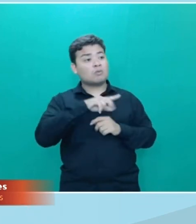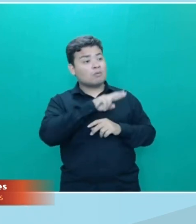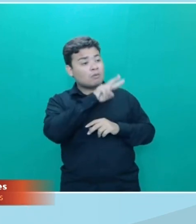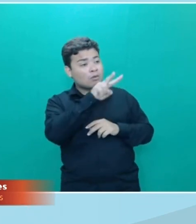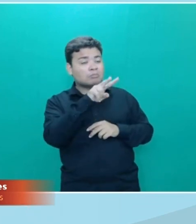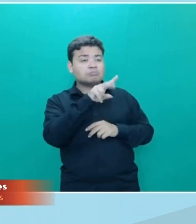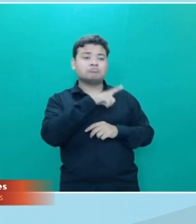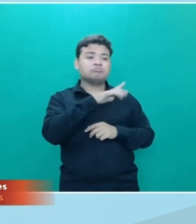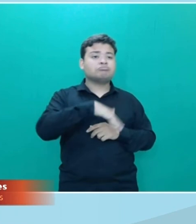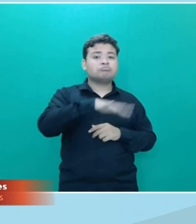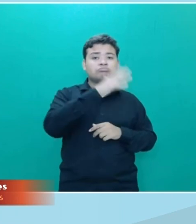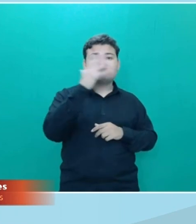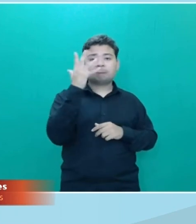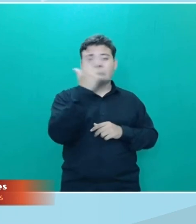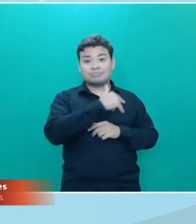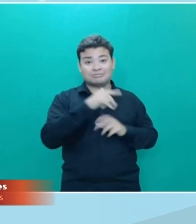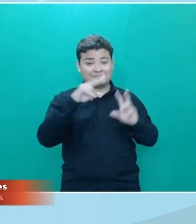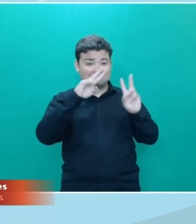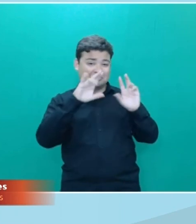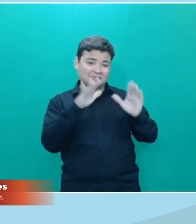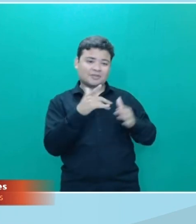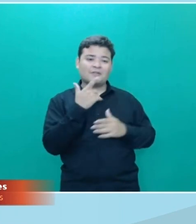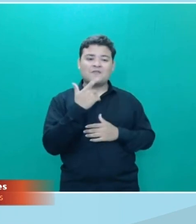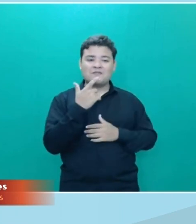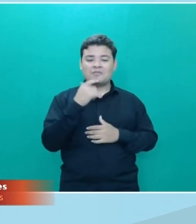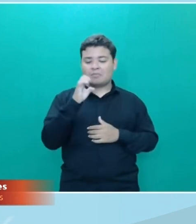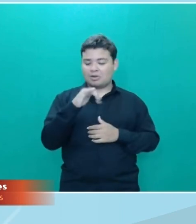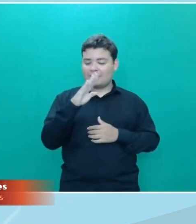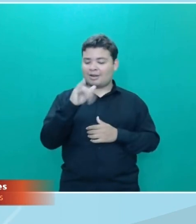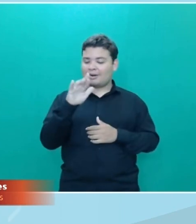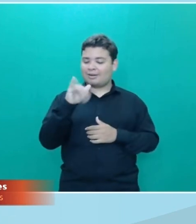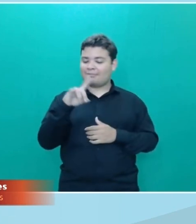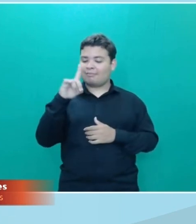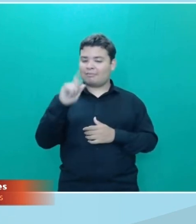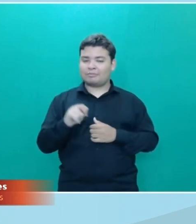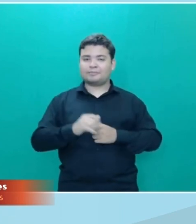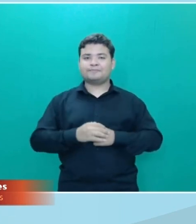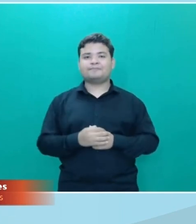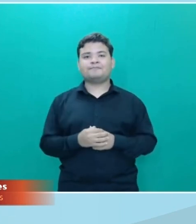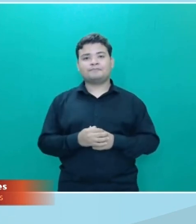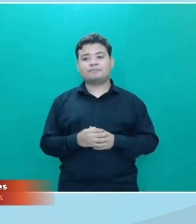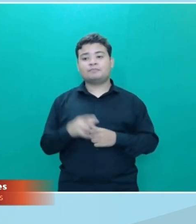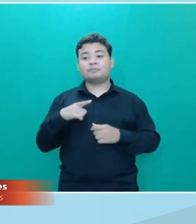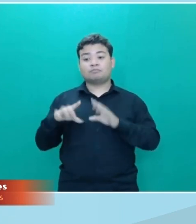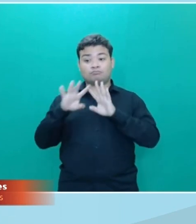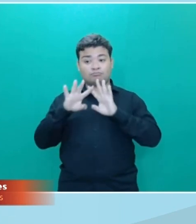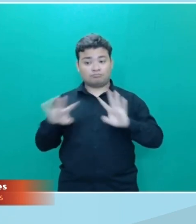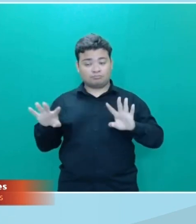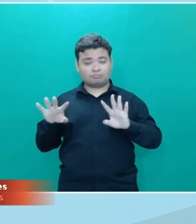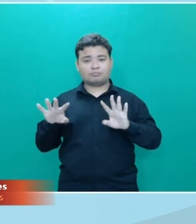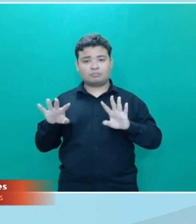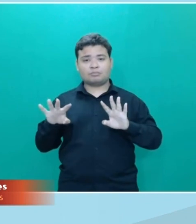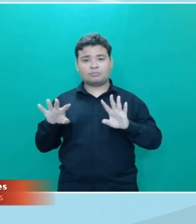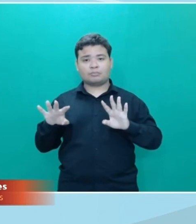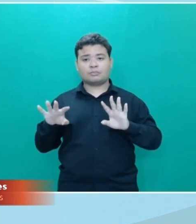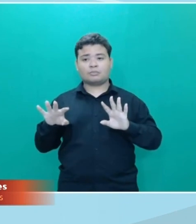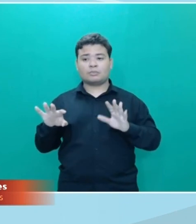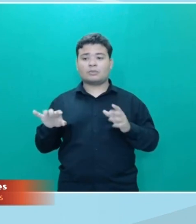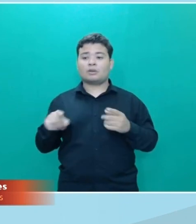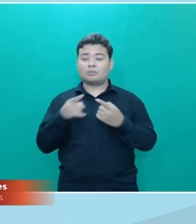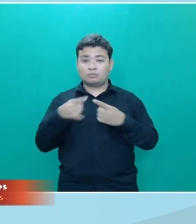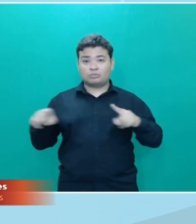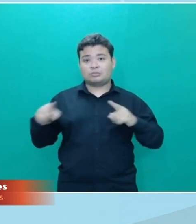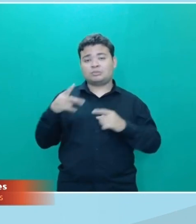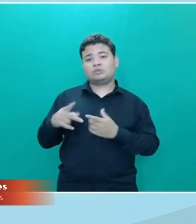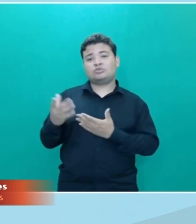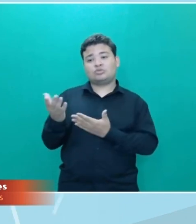a temática da cor vermelha a cor encarnada. E o Coro Sinfônico Jovem de Goiás acompanhado da pianista